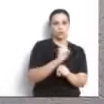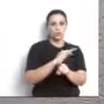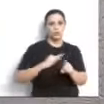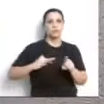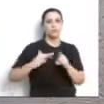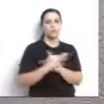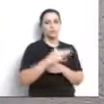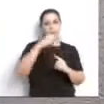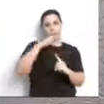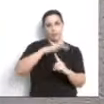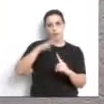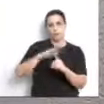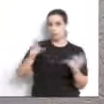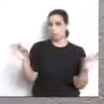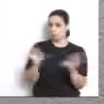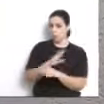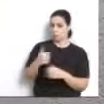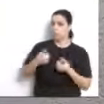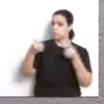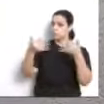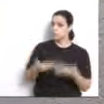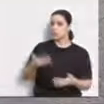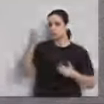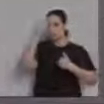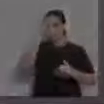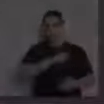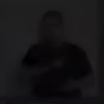sociedade paranaense. Era essa a minha contribuição. Obrigado, senhor presidente.